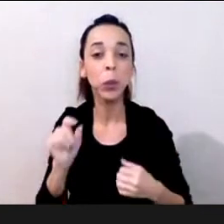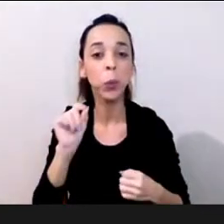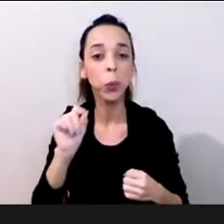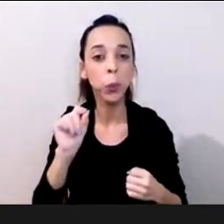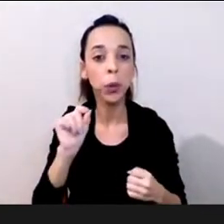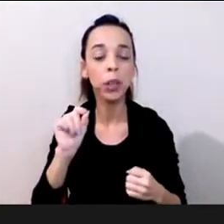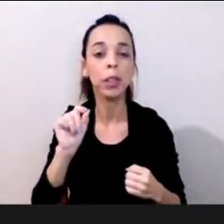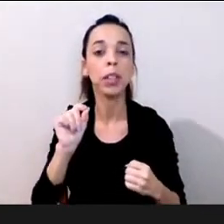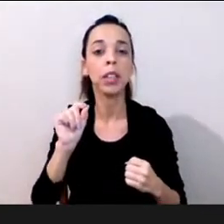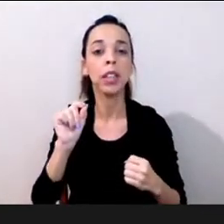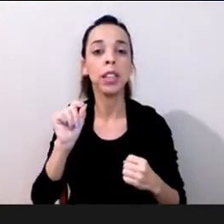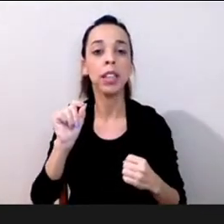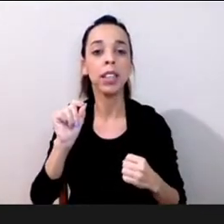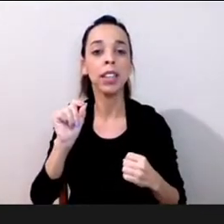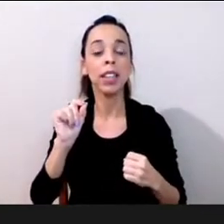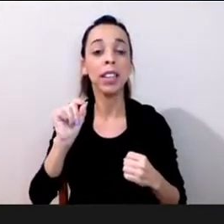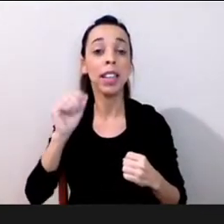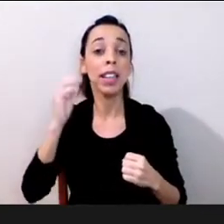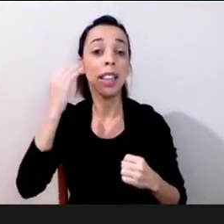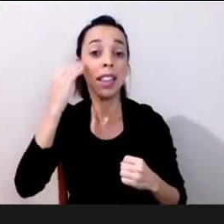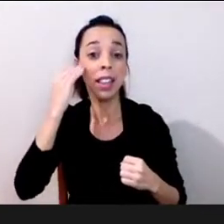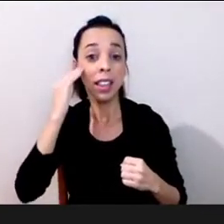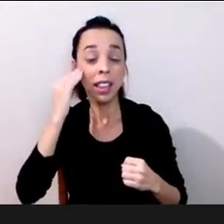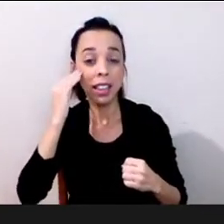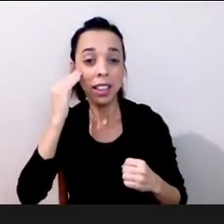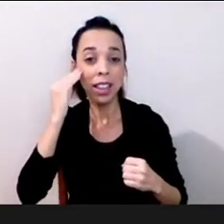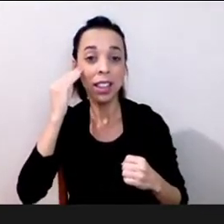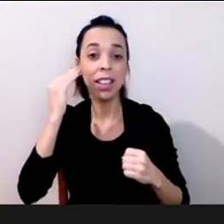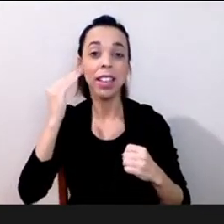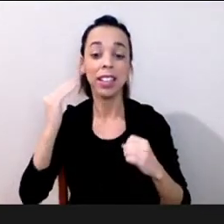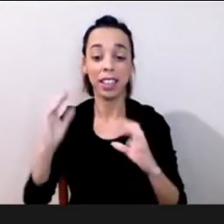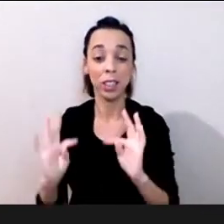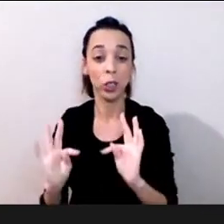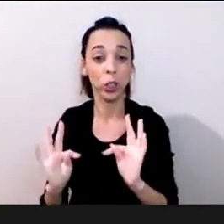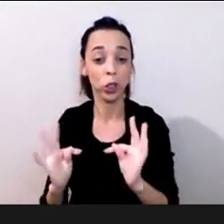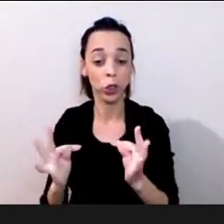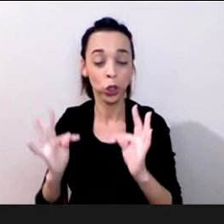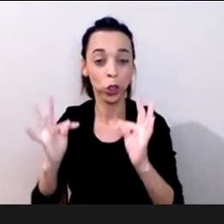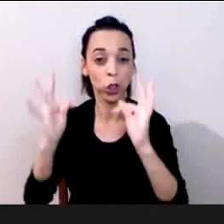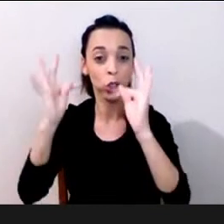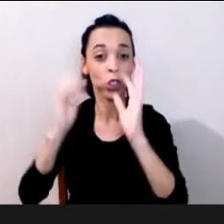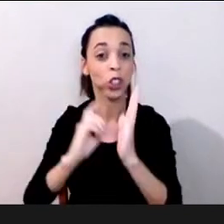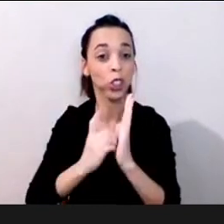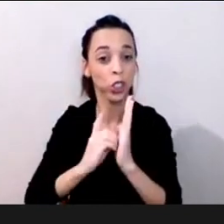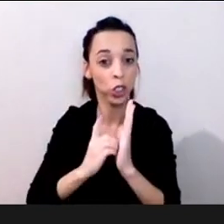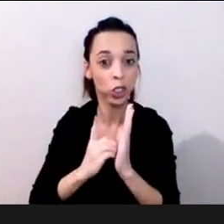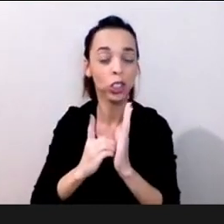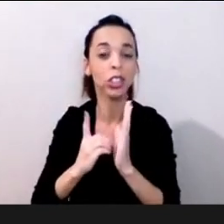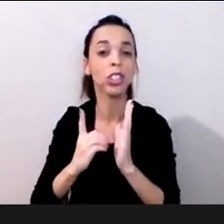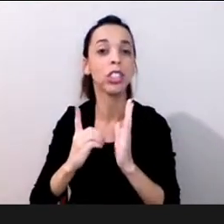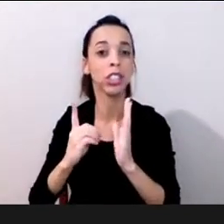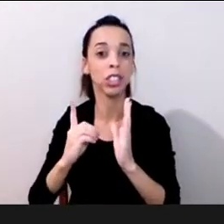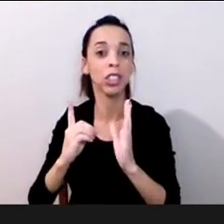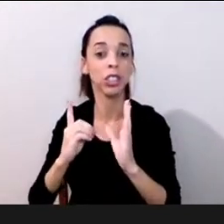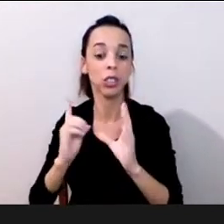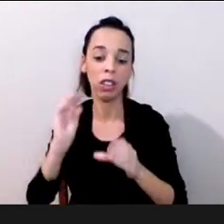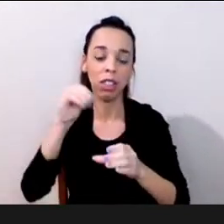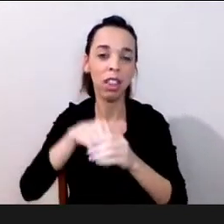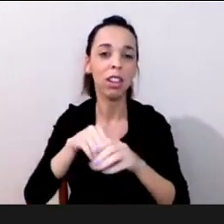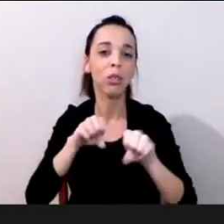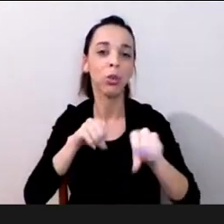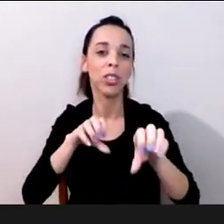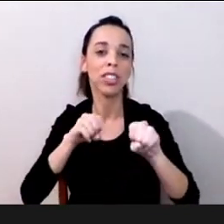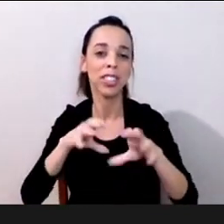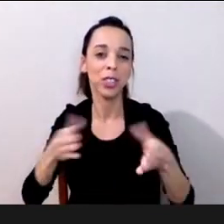cultura digital como parte da linguagem contemporânea então também o inverso também é verdadeiro né às vezes a gente está ali